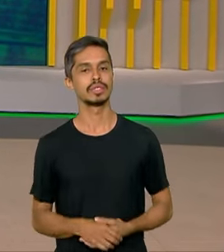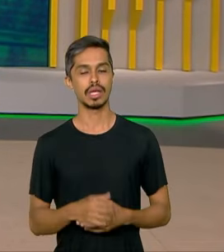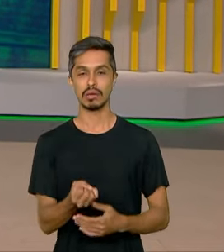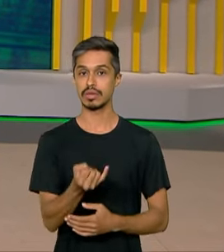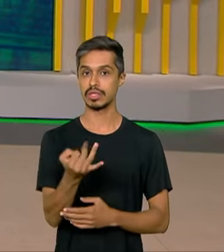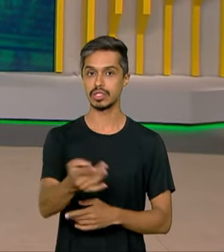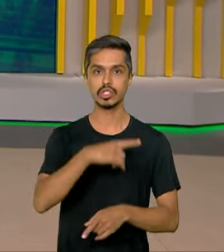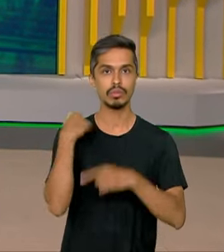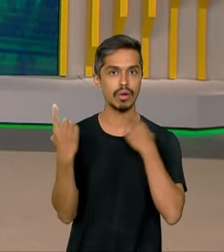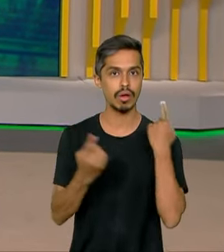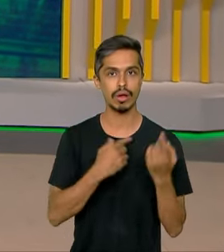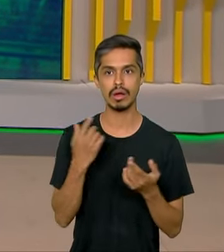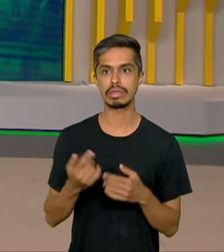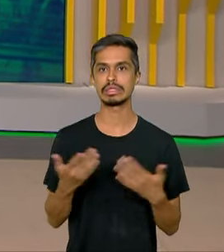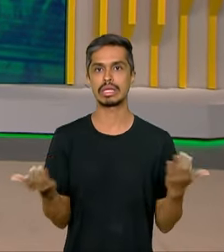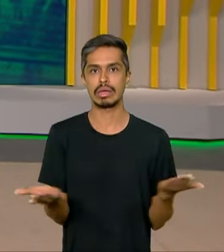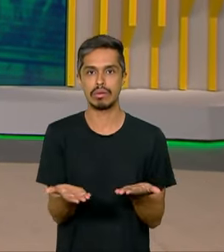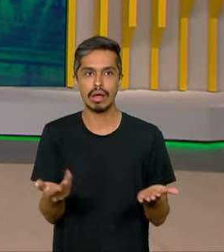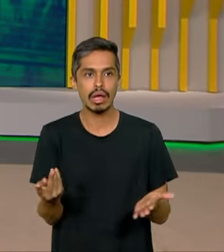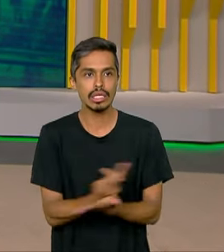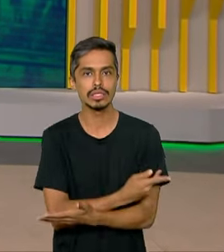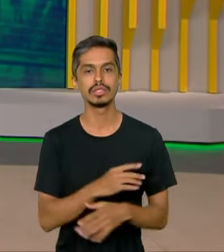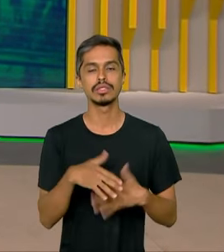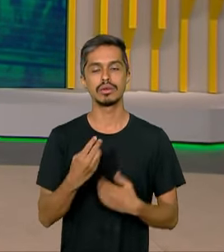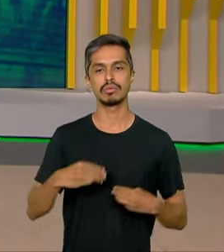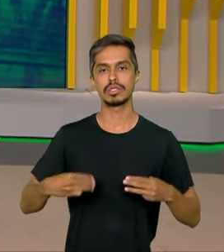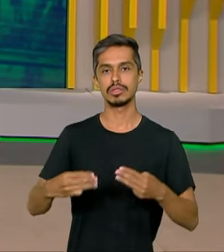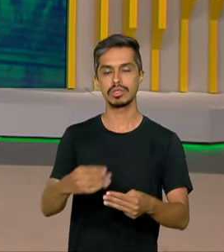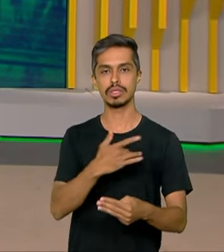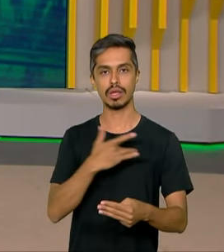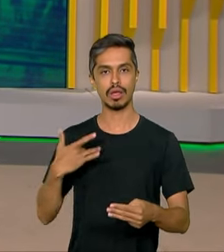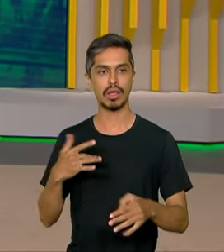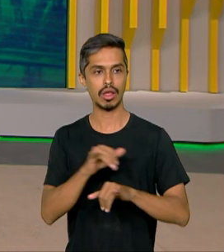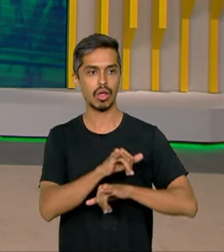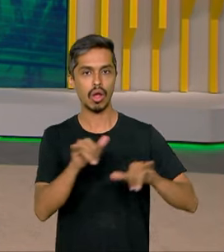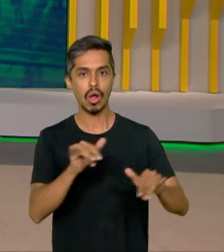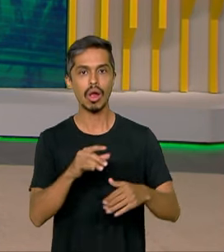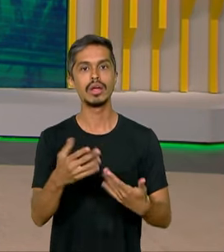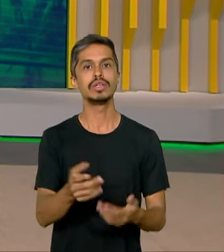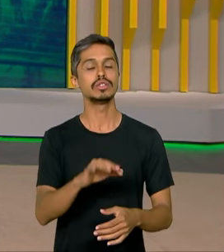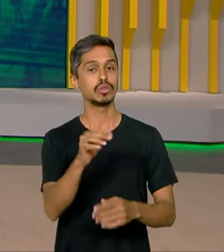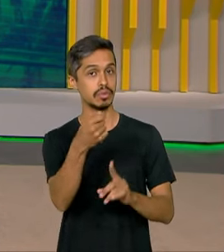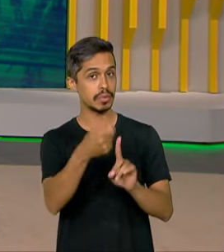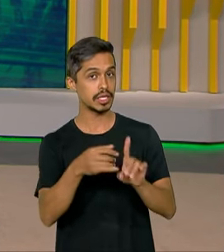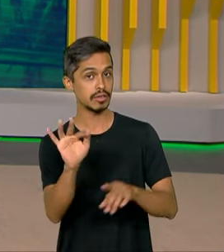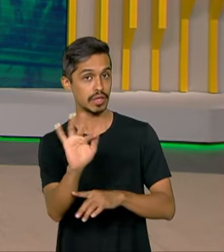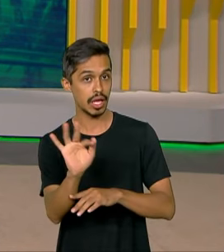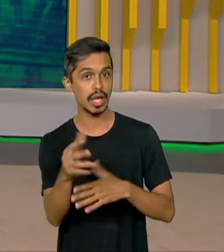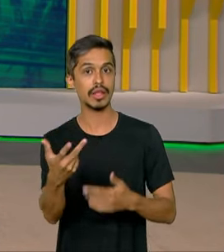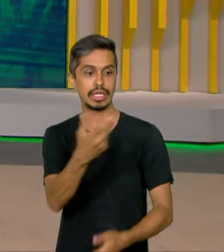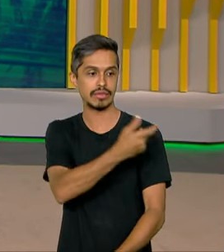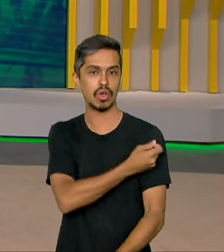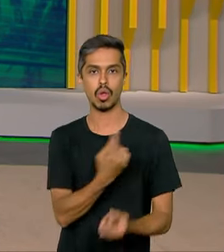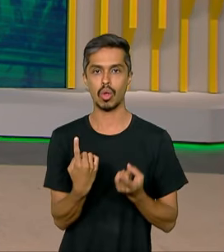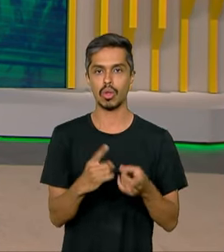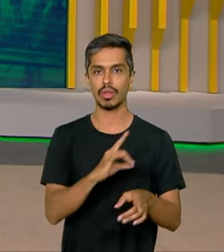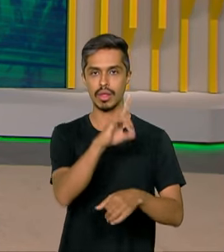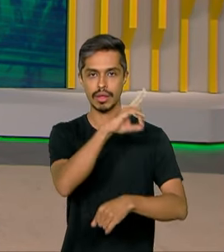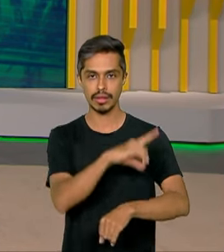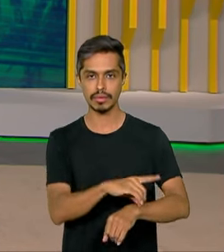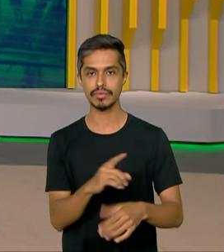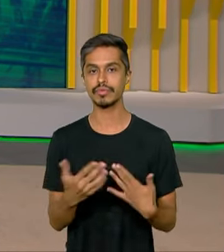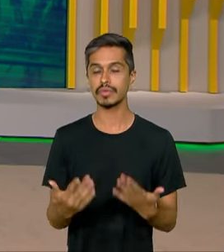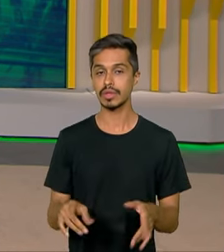mortes nos últimos meses, o Ministério da Saúde anunciou para fevereiro a vacinação da população contra a dengue. A pasta também